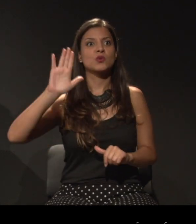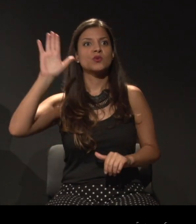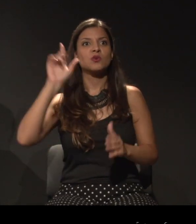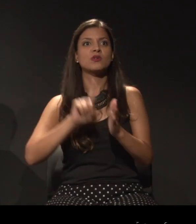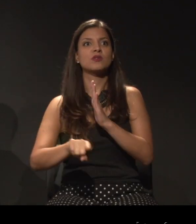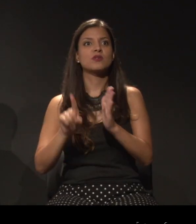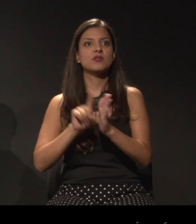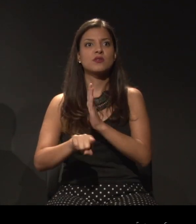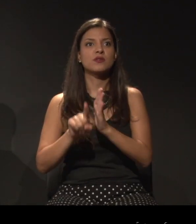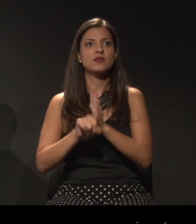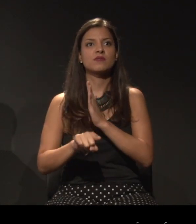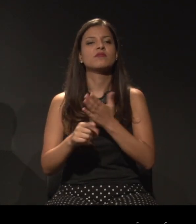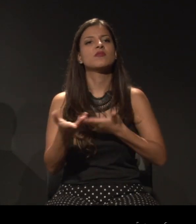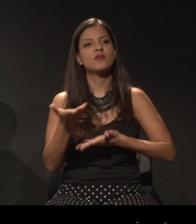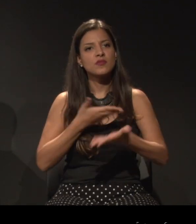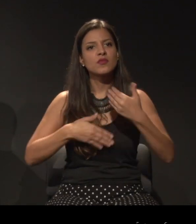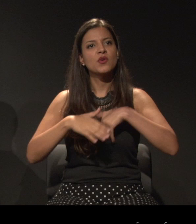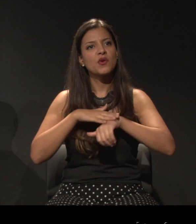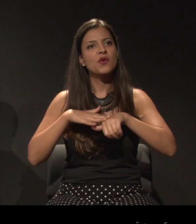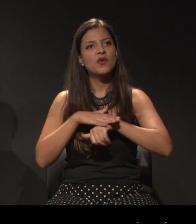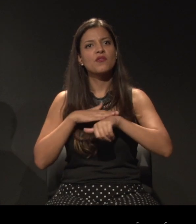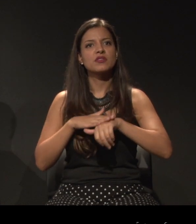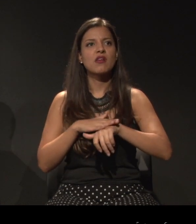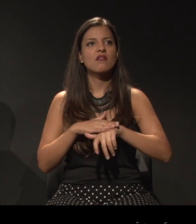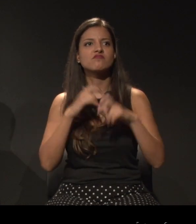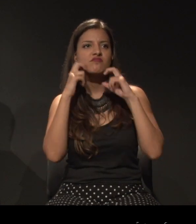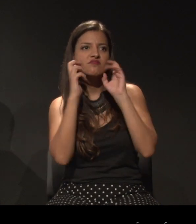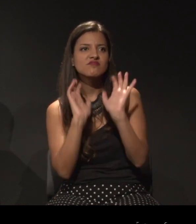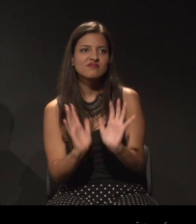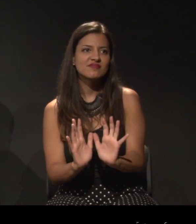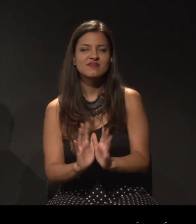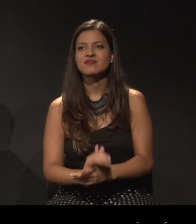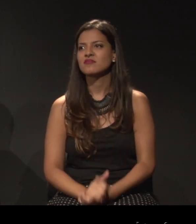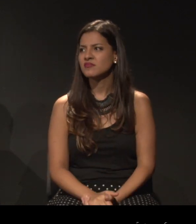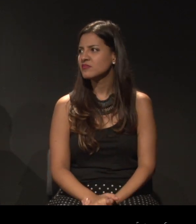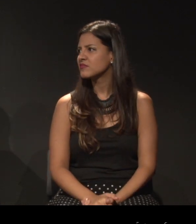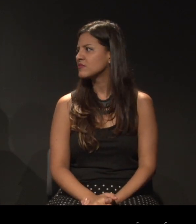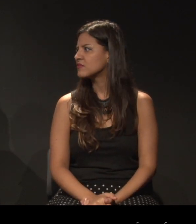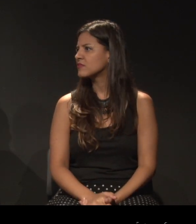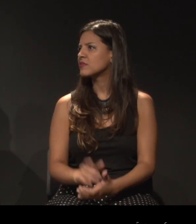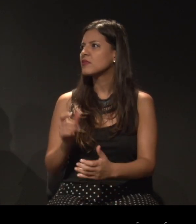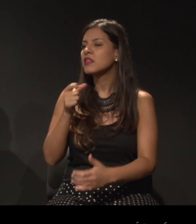retrucar aqui com a gente, conversar um pouco. Não se acanhem. Tem microfone aí?